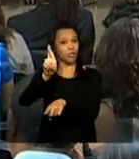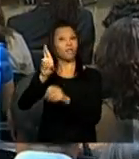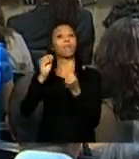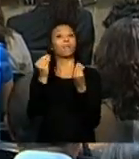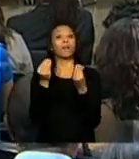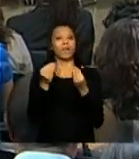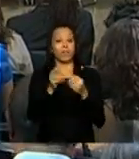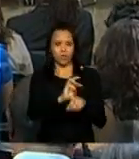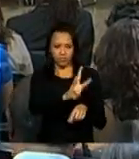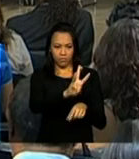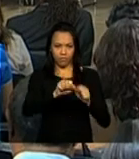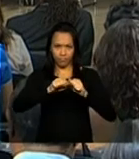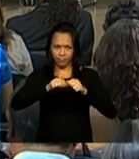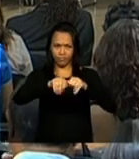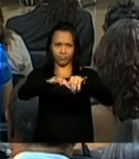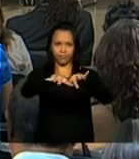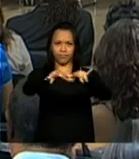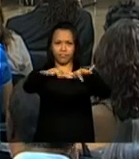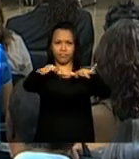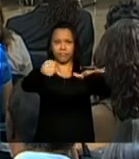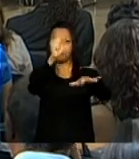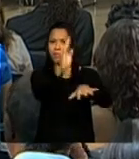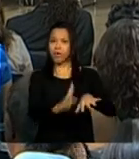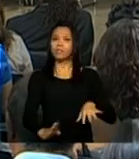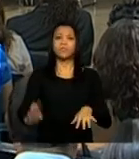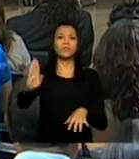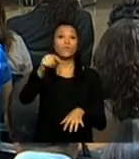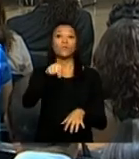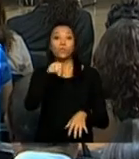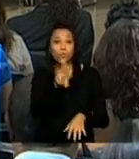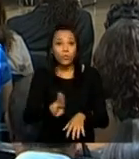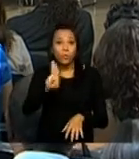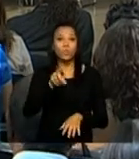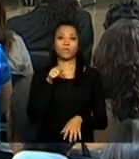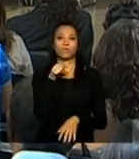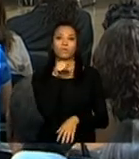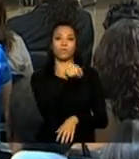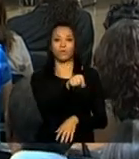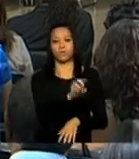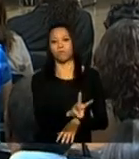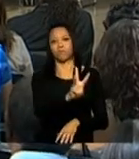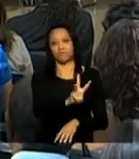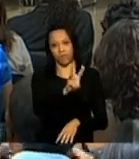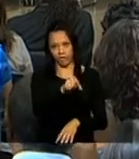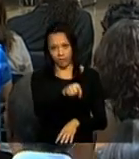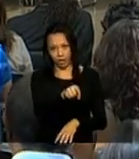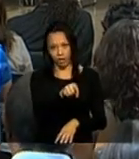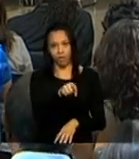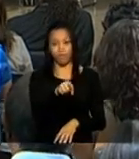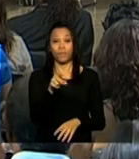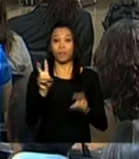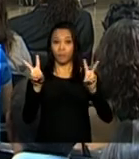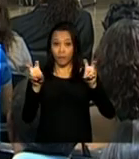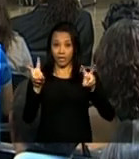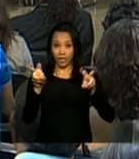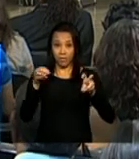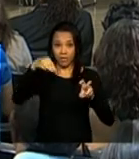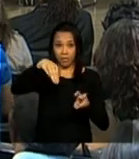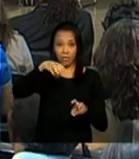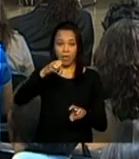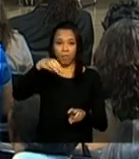do uso desse portal Memórias da Ditadura